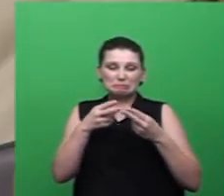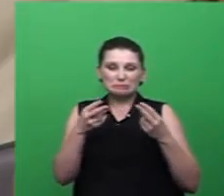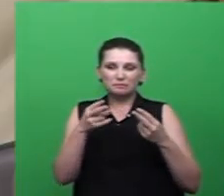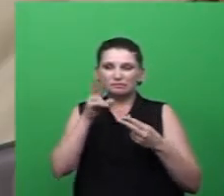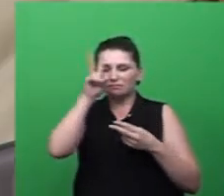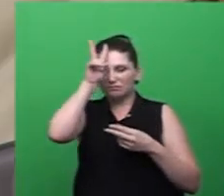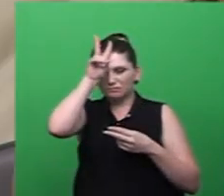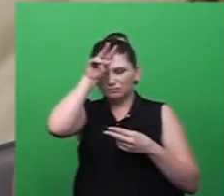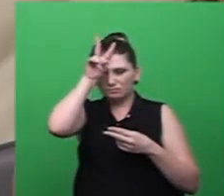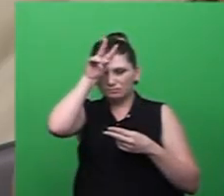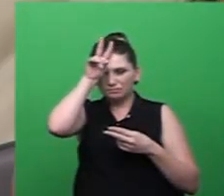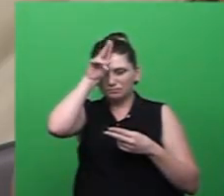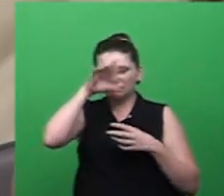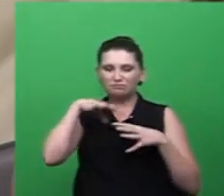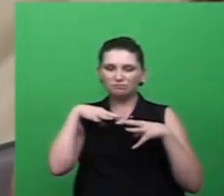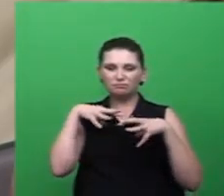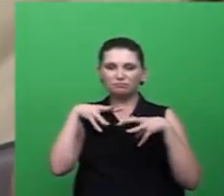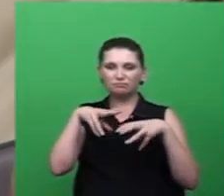afetando a família dela